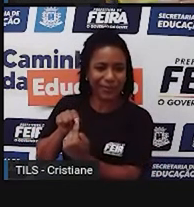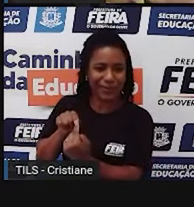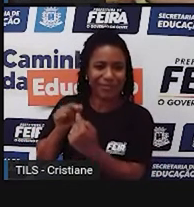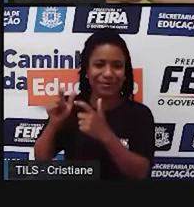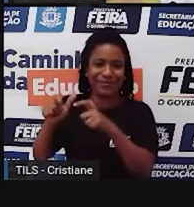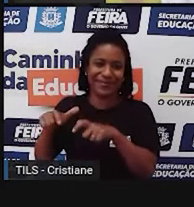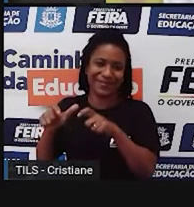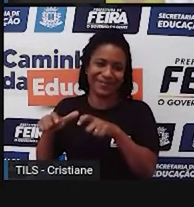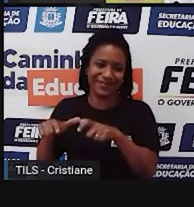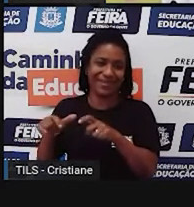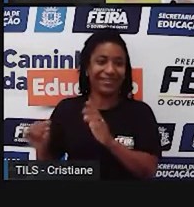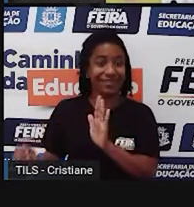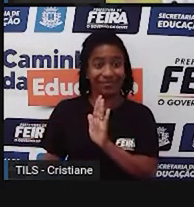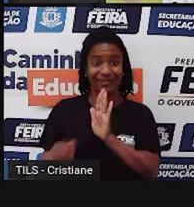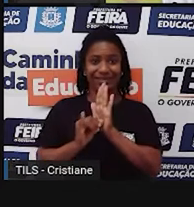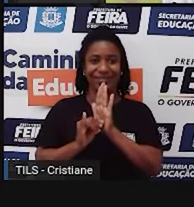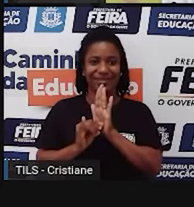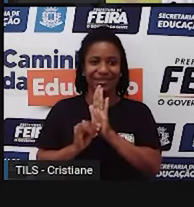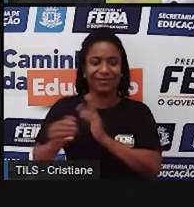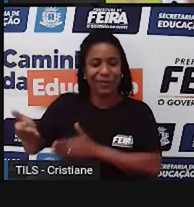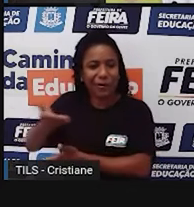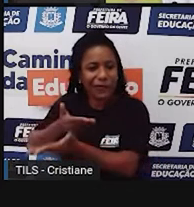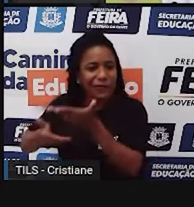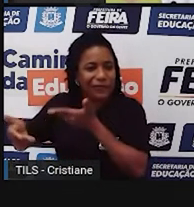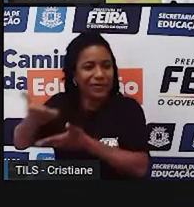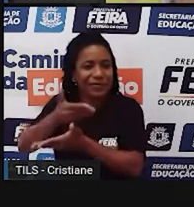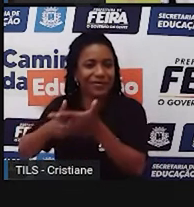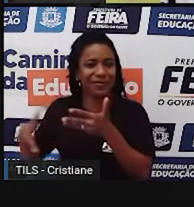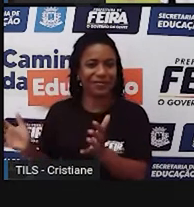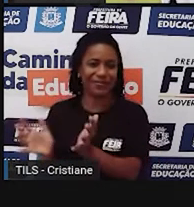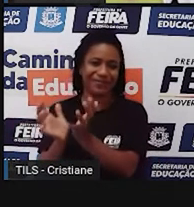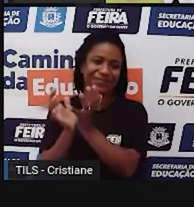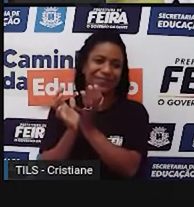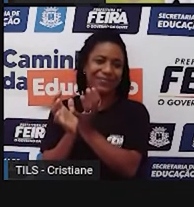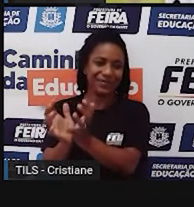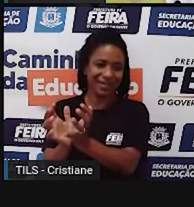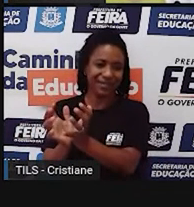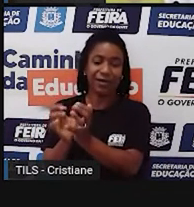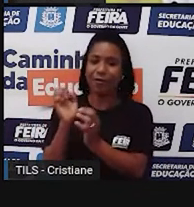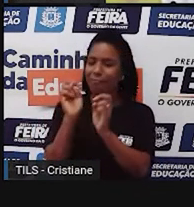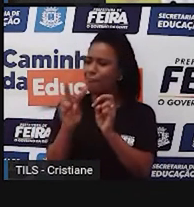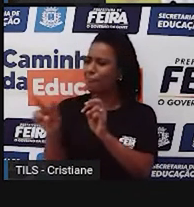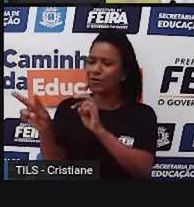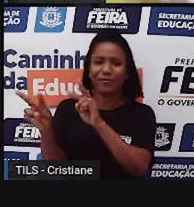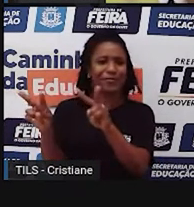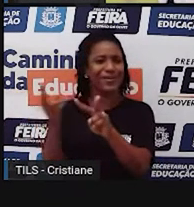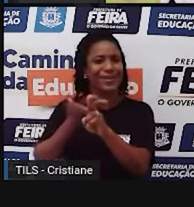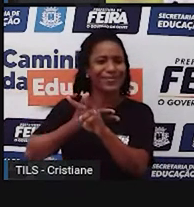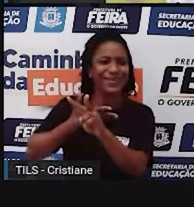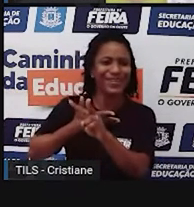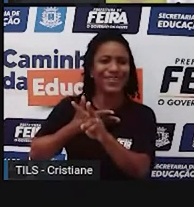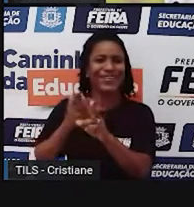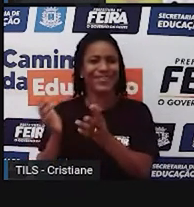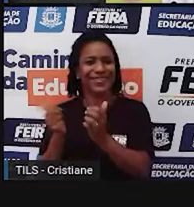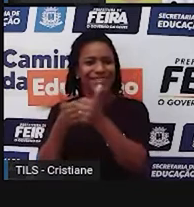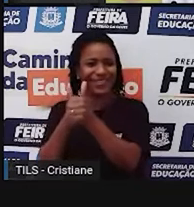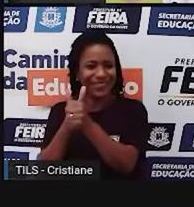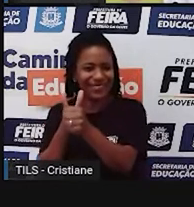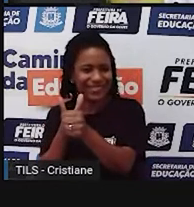convive com a comunidade, e você todo dia vê aquele vizinho, vê aquele seu amigo, vai para a escola